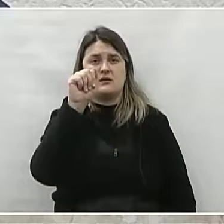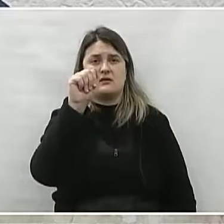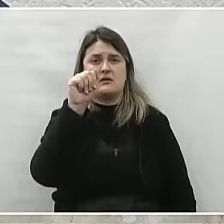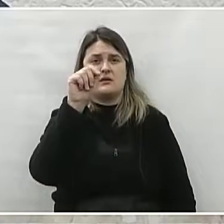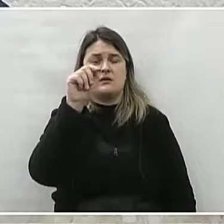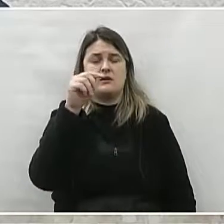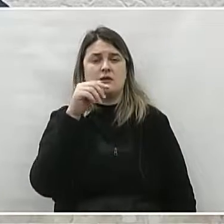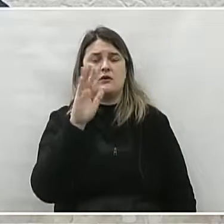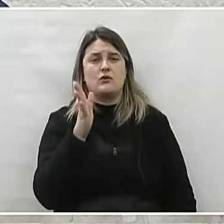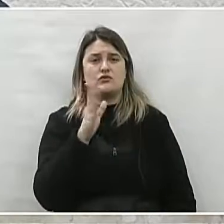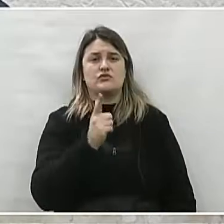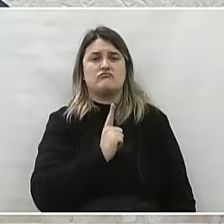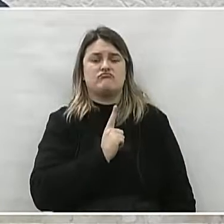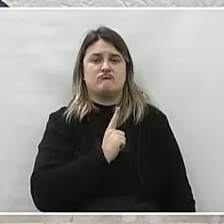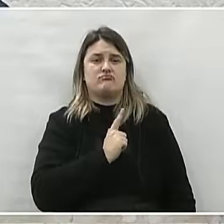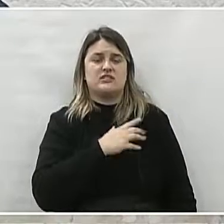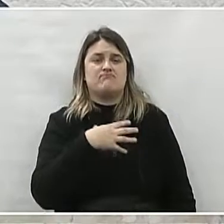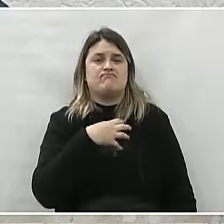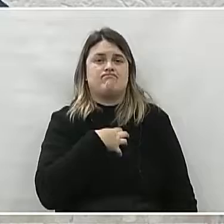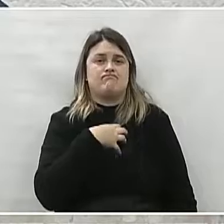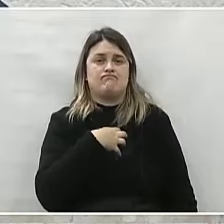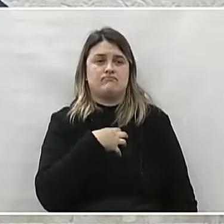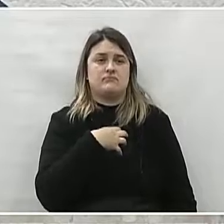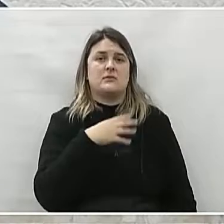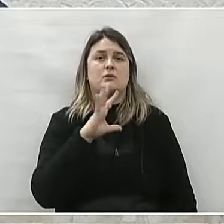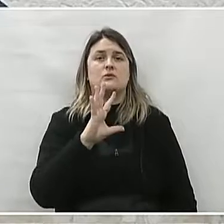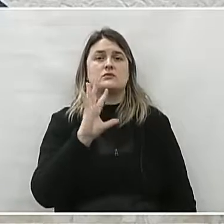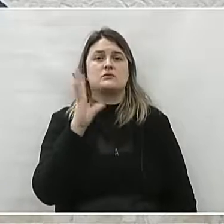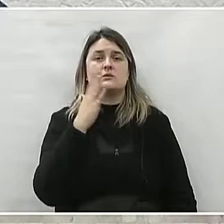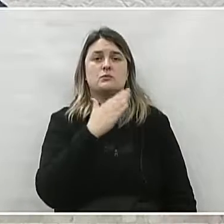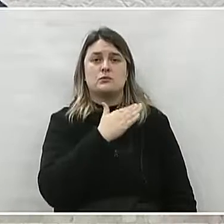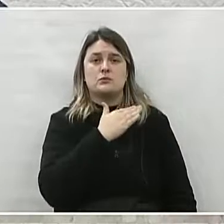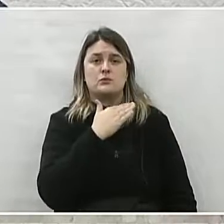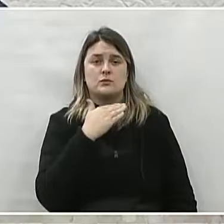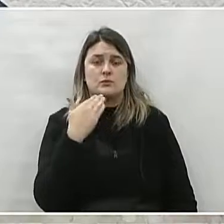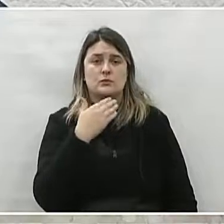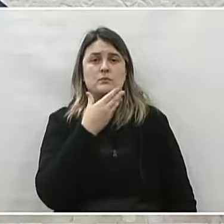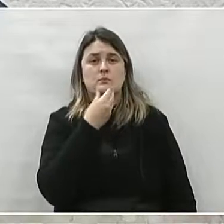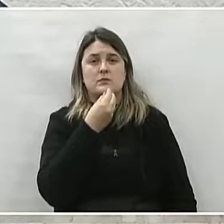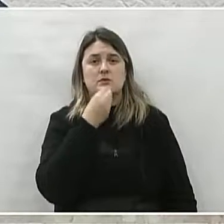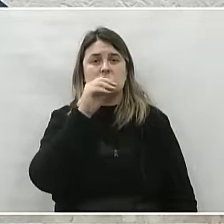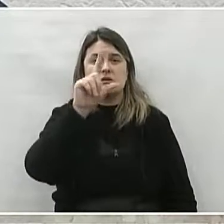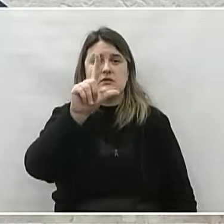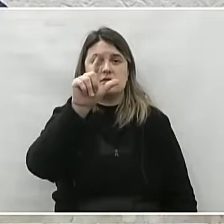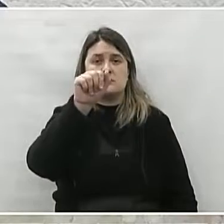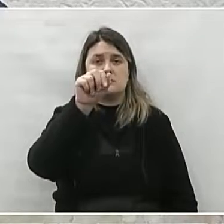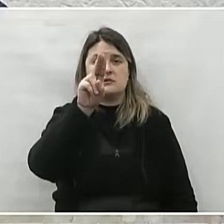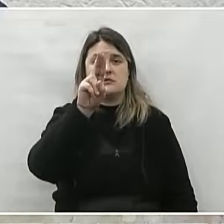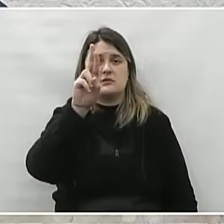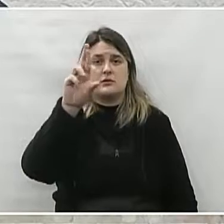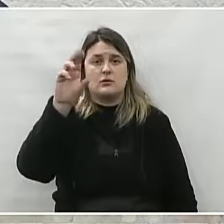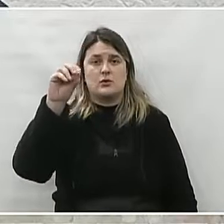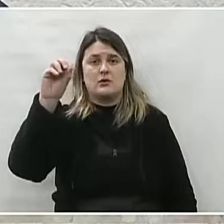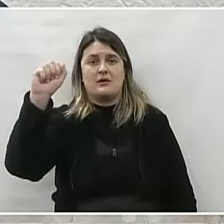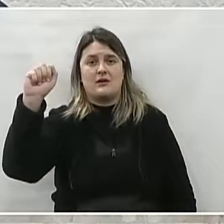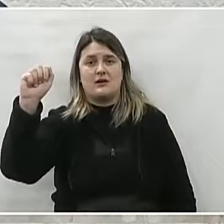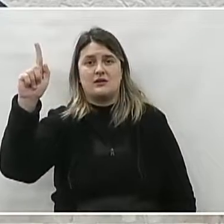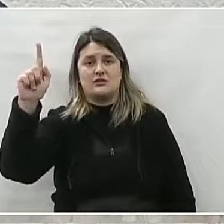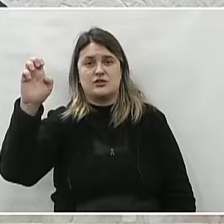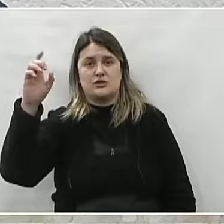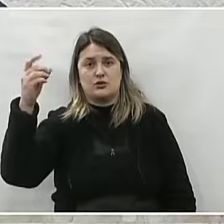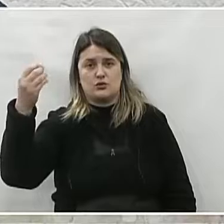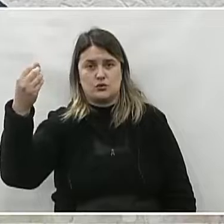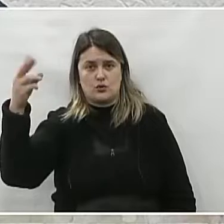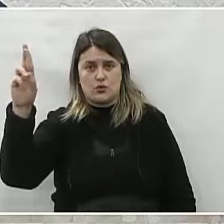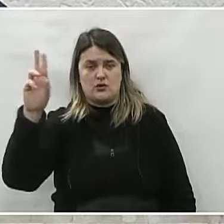externar seus sentimentos, e pesar pelo recente falecimento do senhor Lauro Agedorn, em